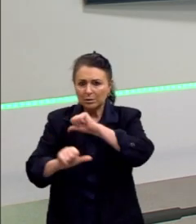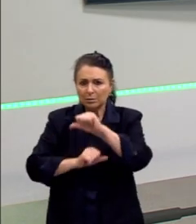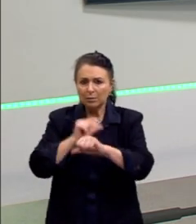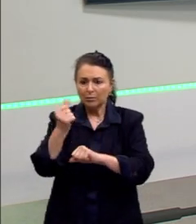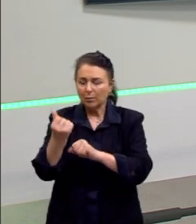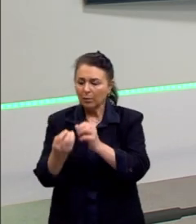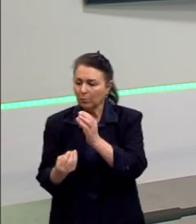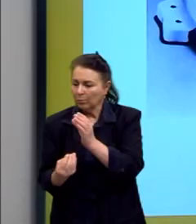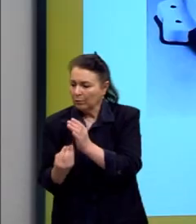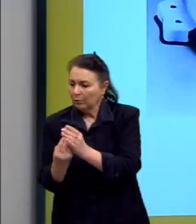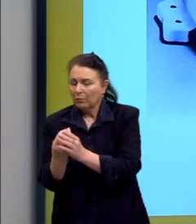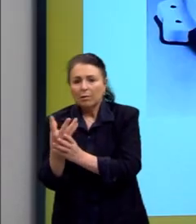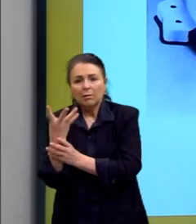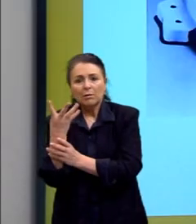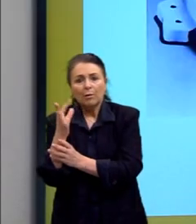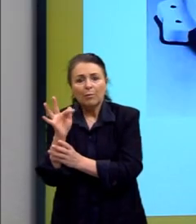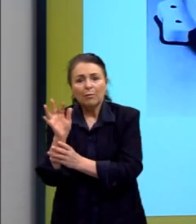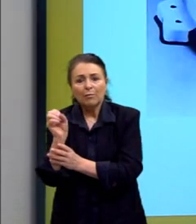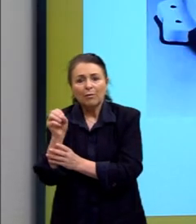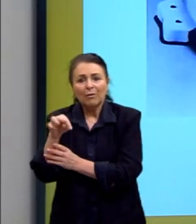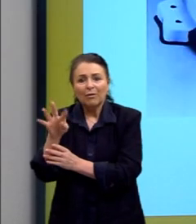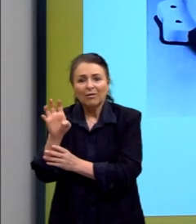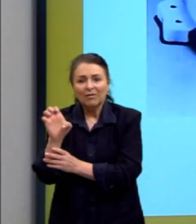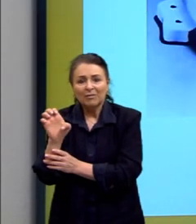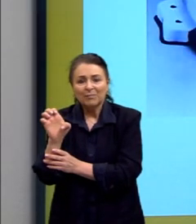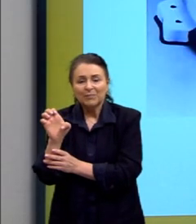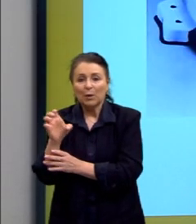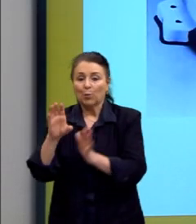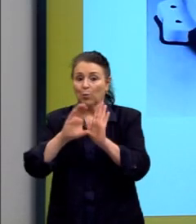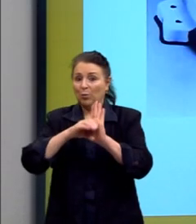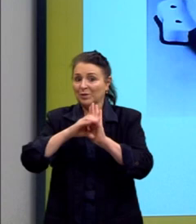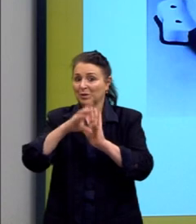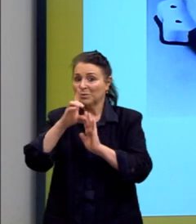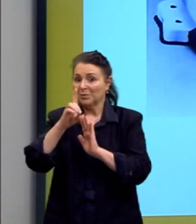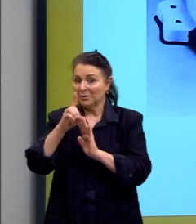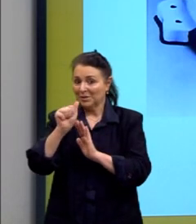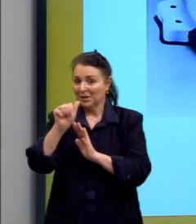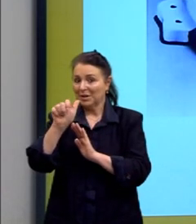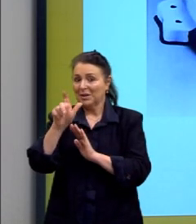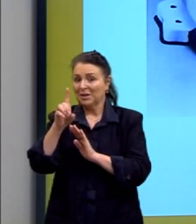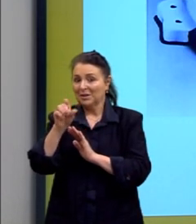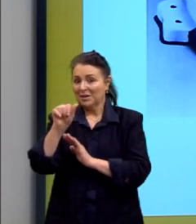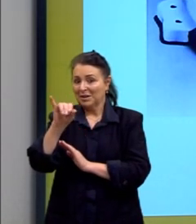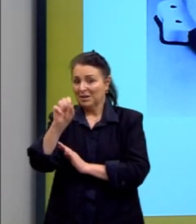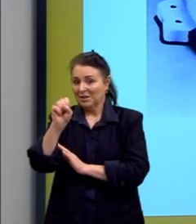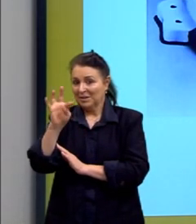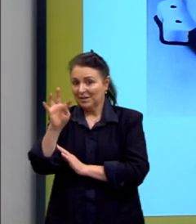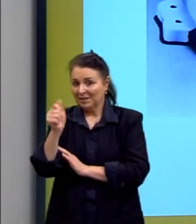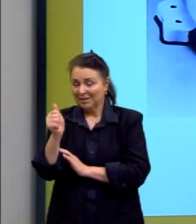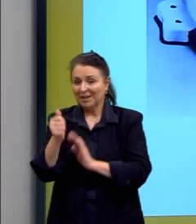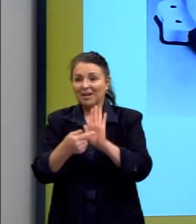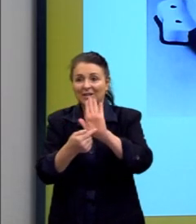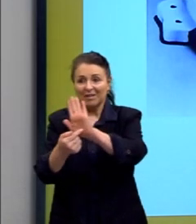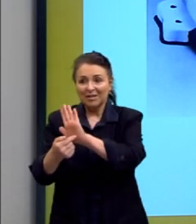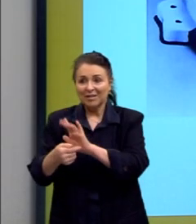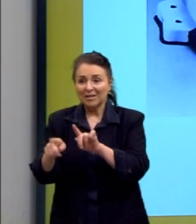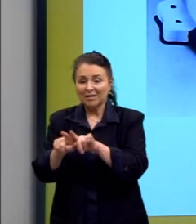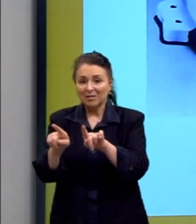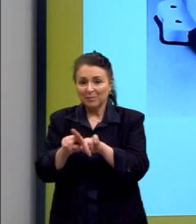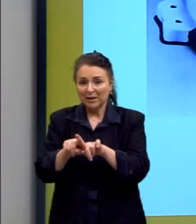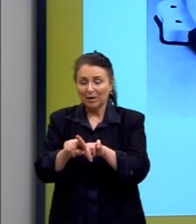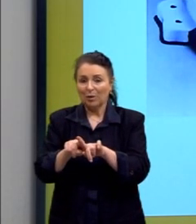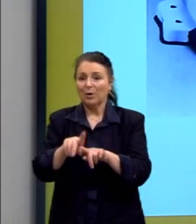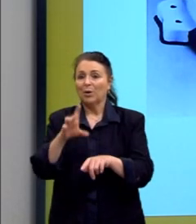fonte em exposição. Esse conceito dadaísta também aparece. E é legal, escolhi para trazer para vocês, além do